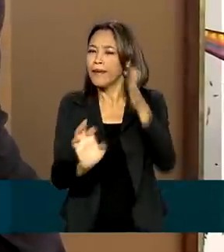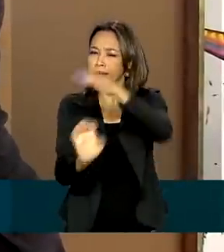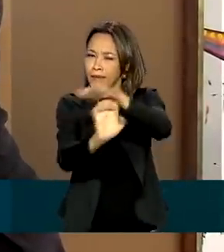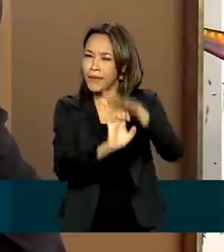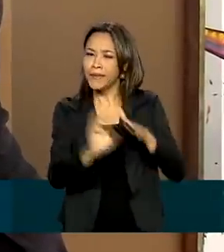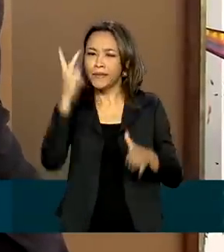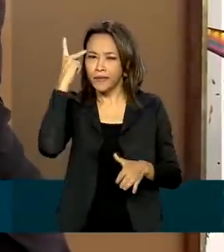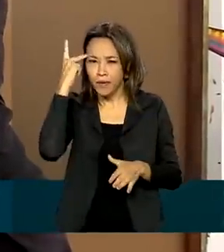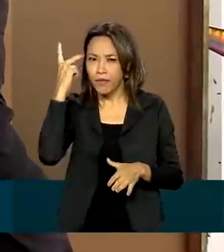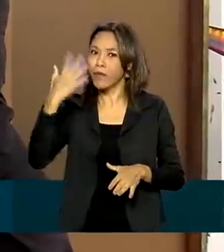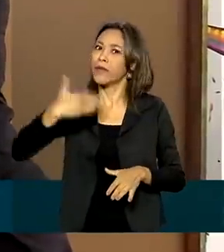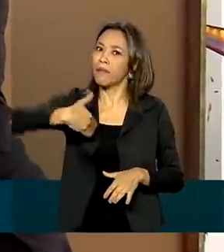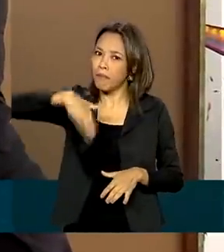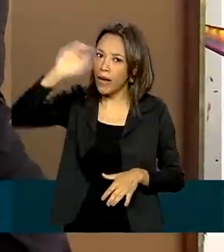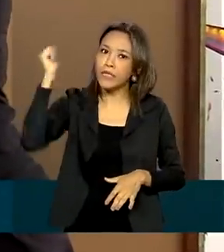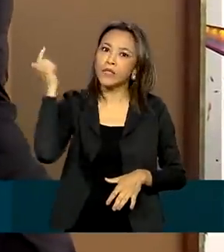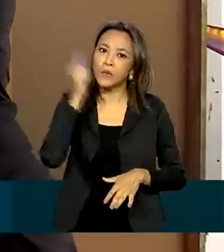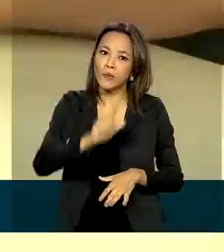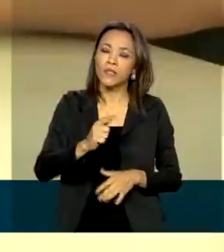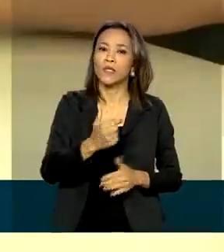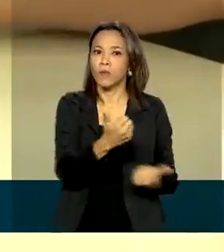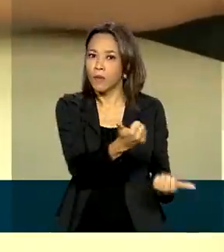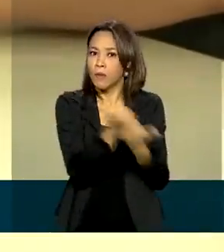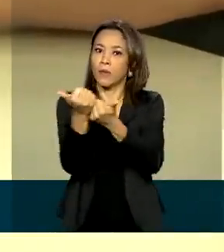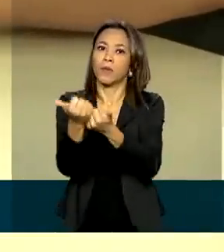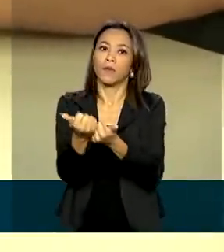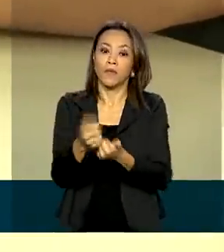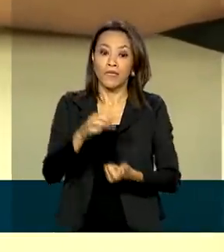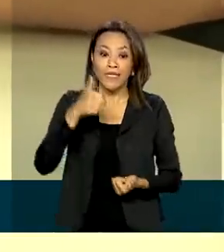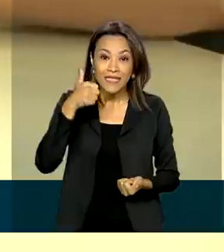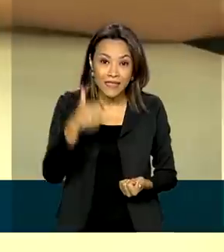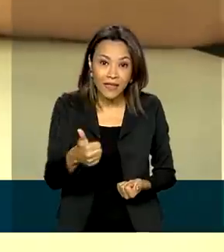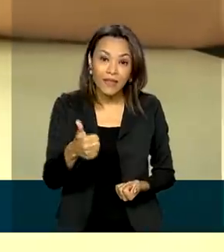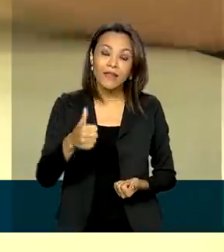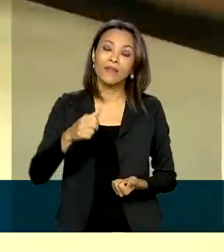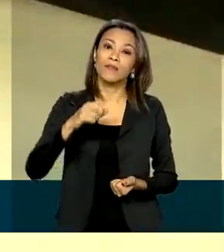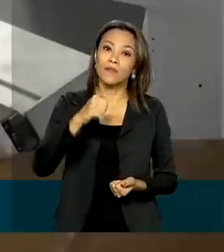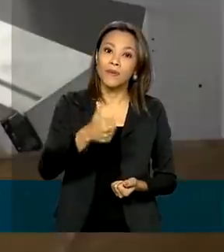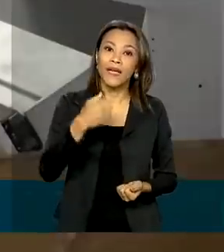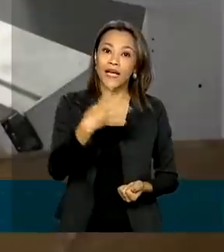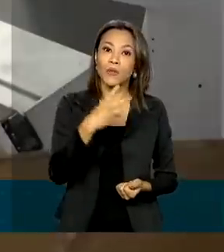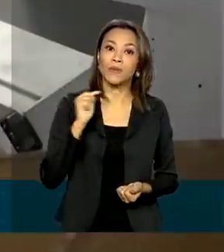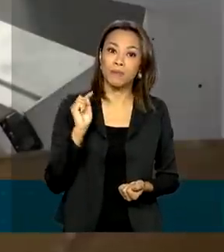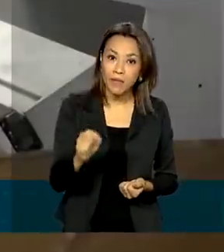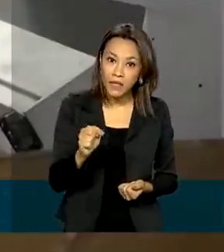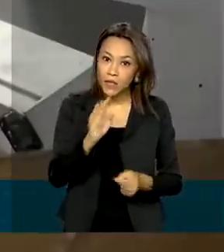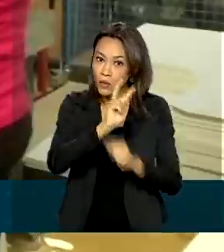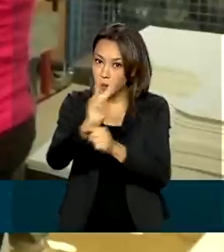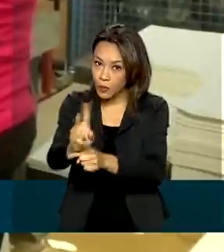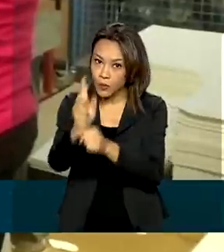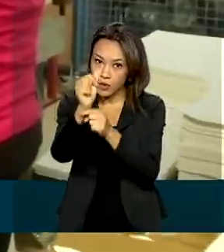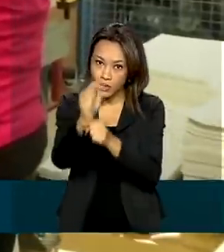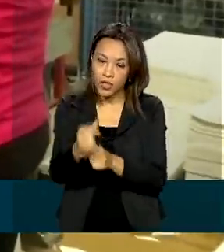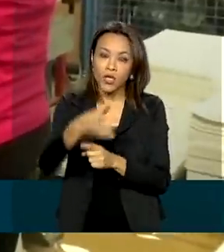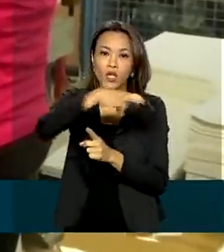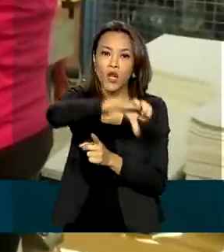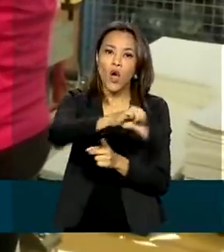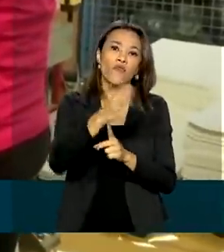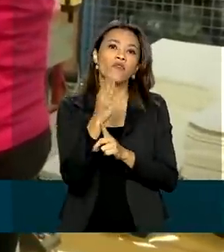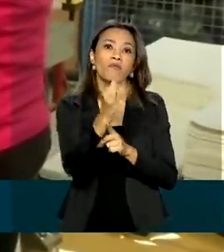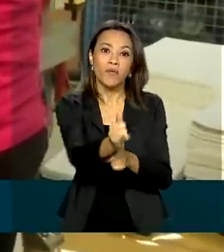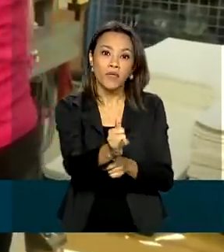que mais se beneficiaram com o Pronamp. Foram 114 mil operações de crédito e R$ 9 bilhões em